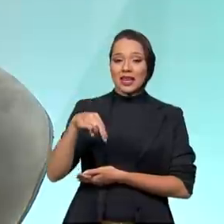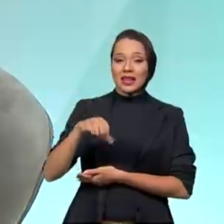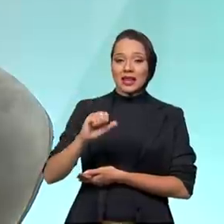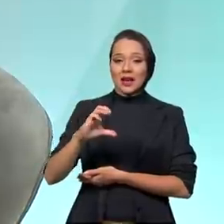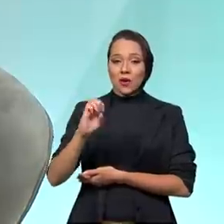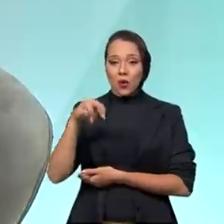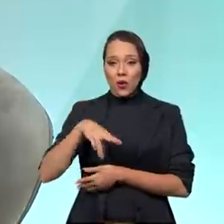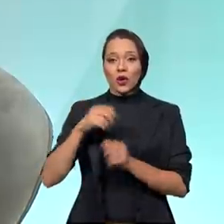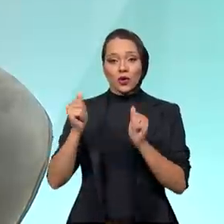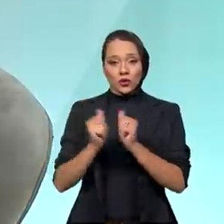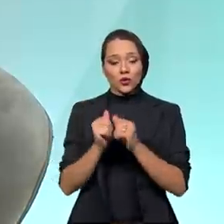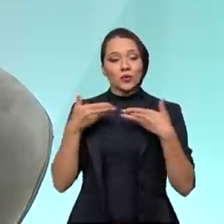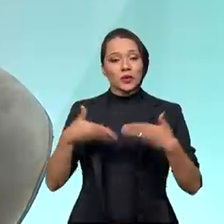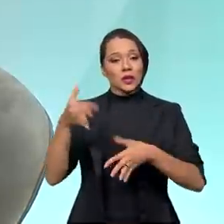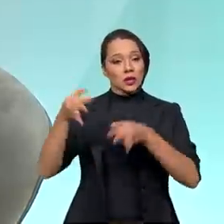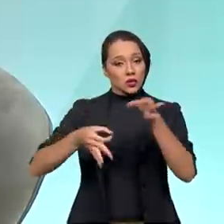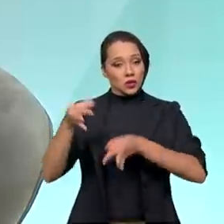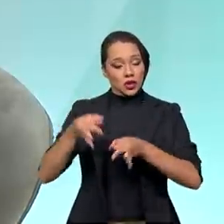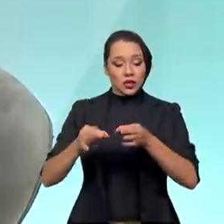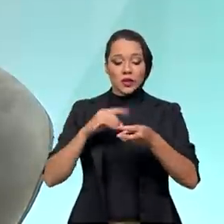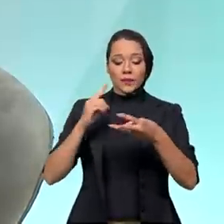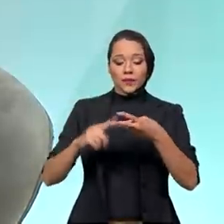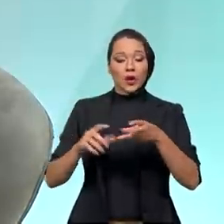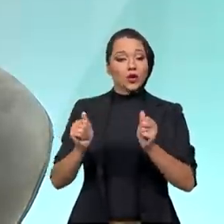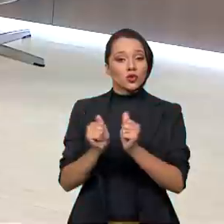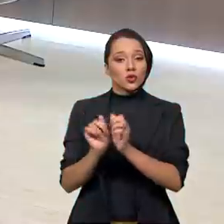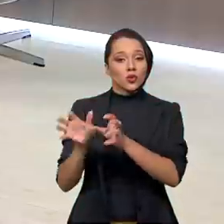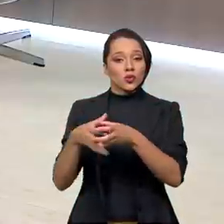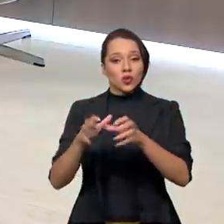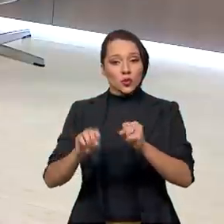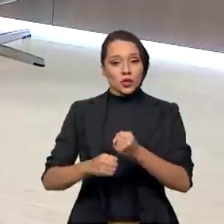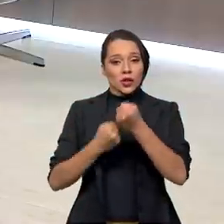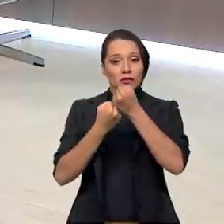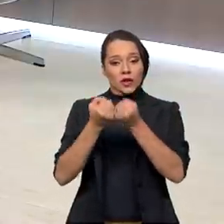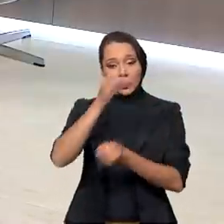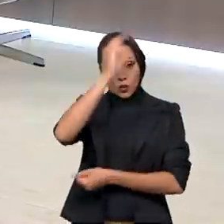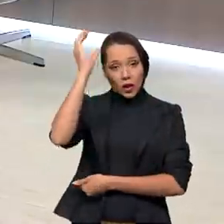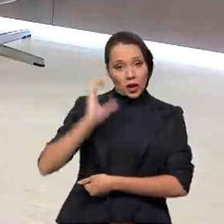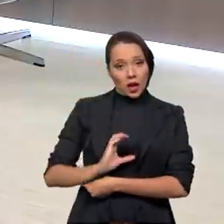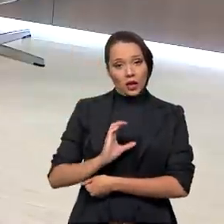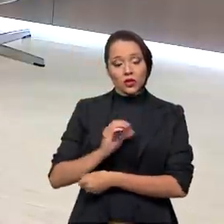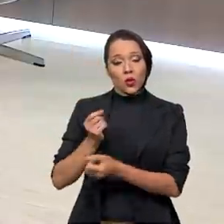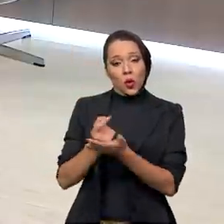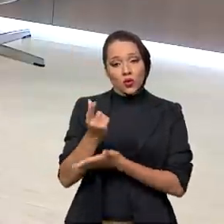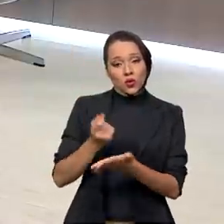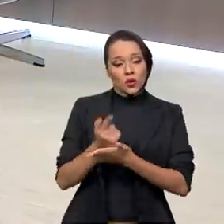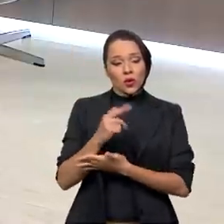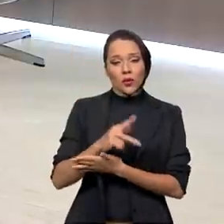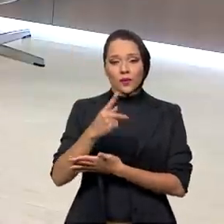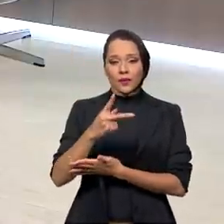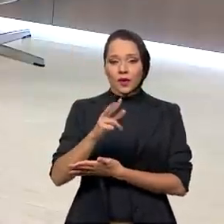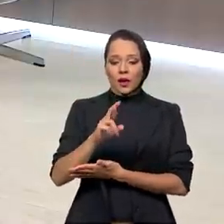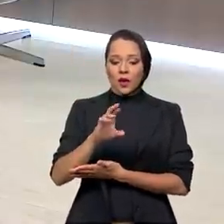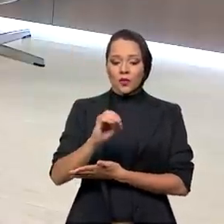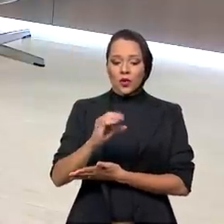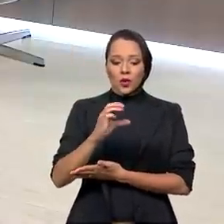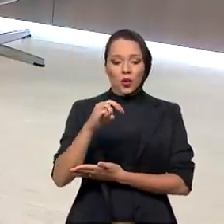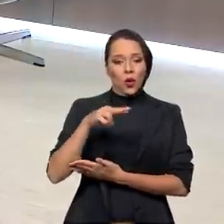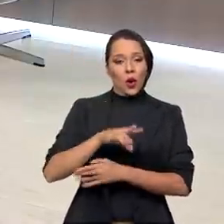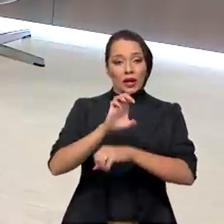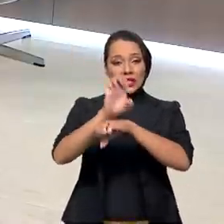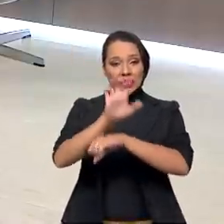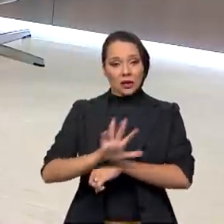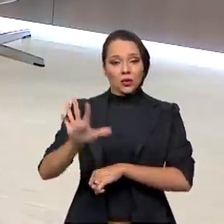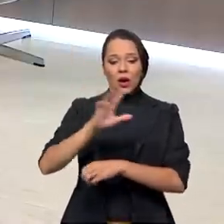Ministério da Justiça, isso junto também com os órgãos de defesa do consumidor estaduais, os PROCONs estaduais e